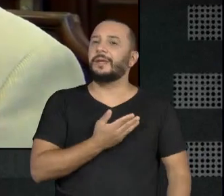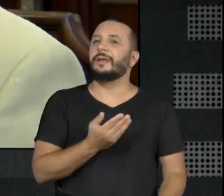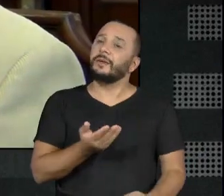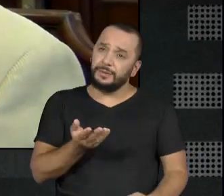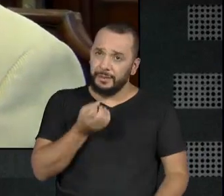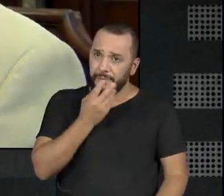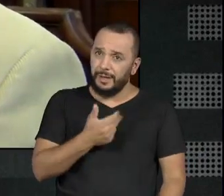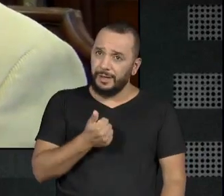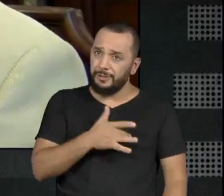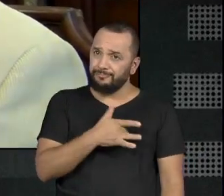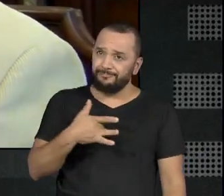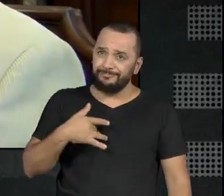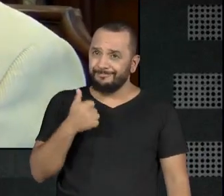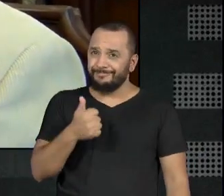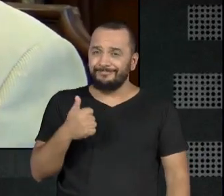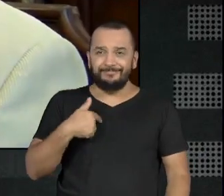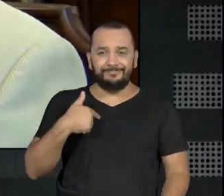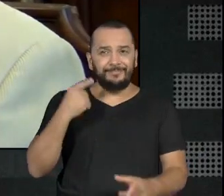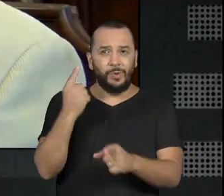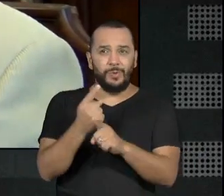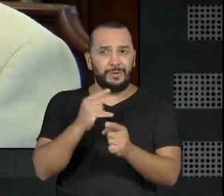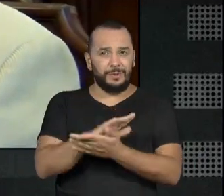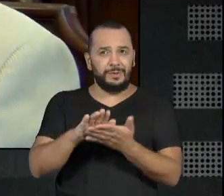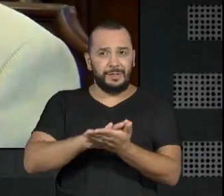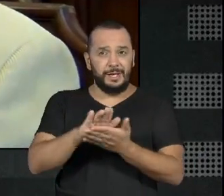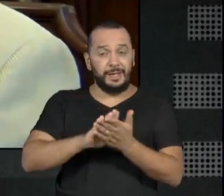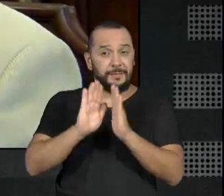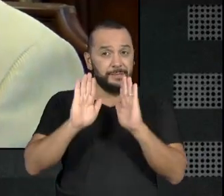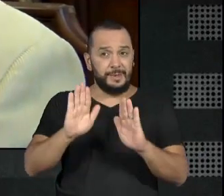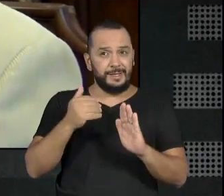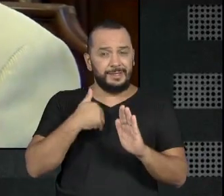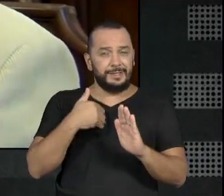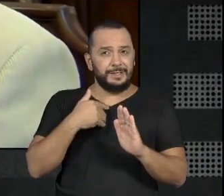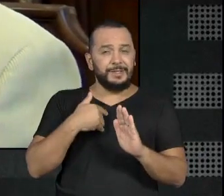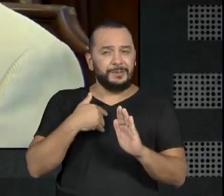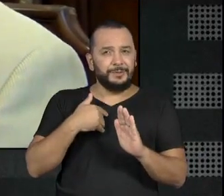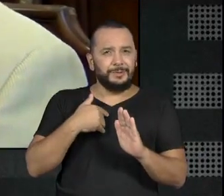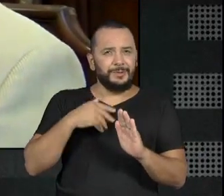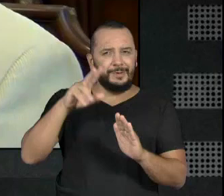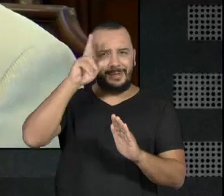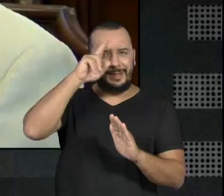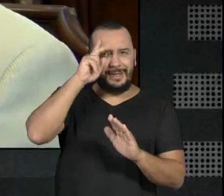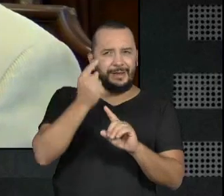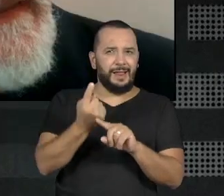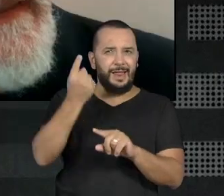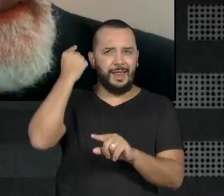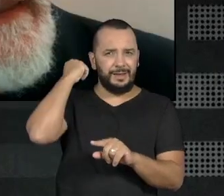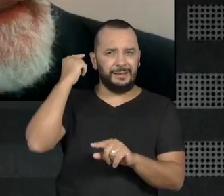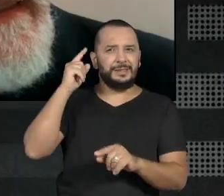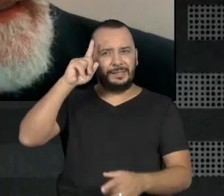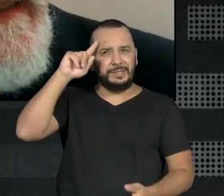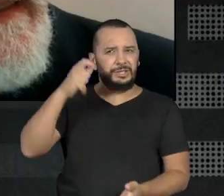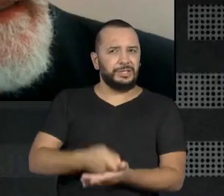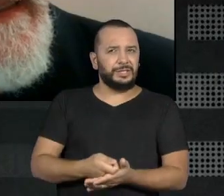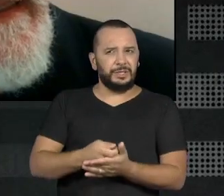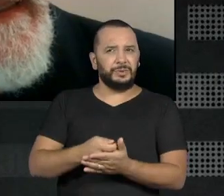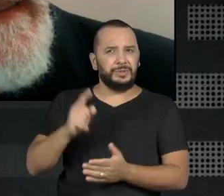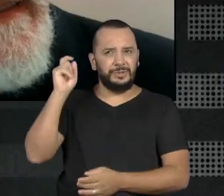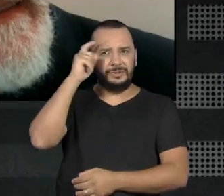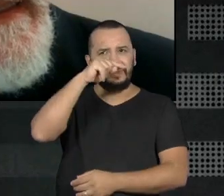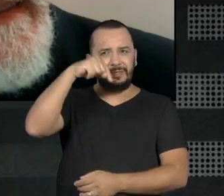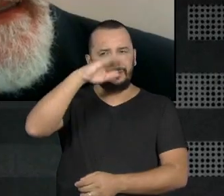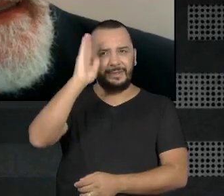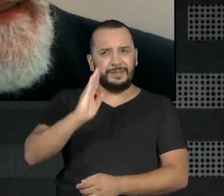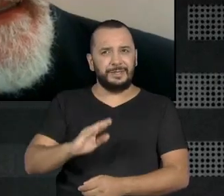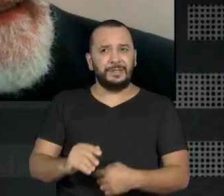Muito tempo que a gente não se vê, mas eu quero dizer que naqueles anos terríveis no Brasil e a gente fazendo